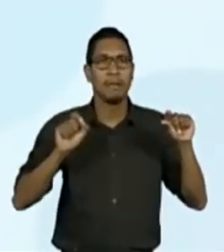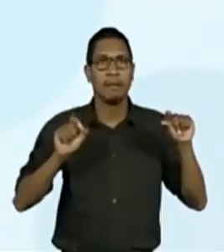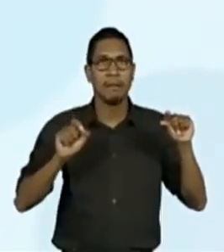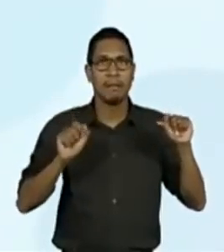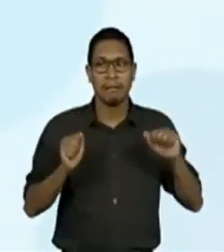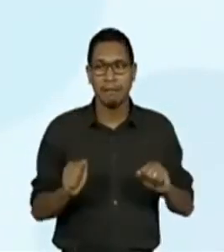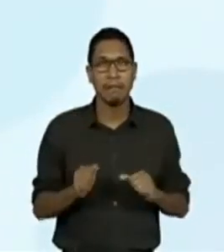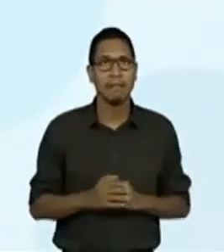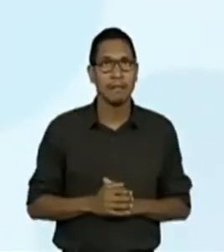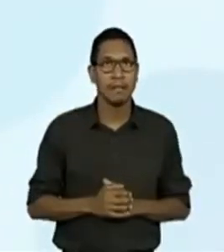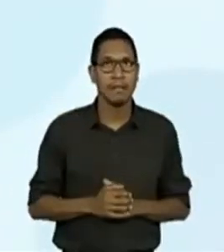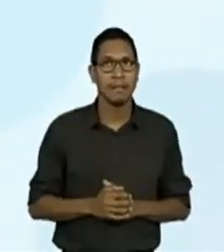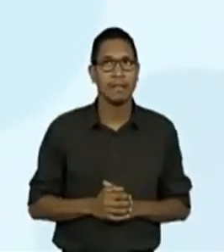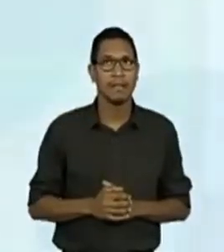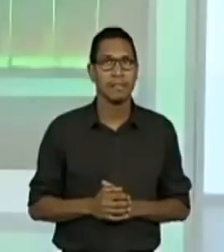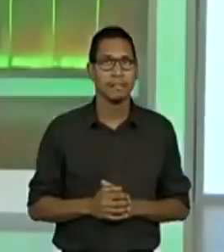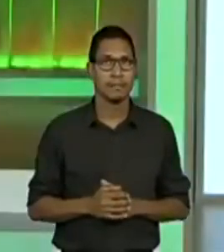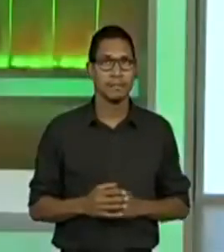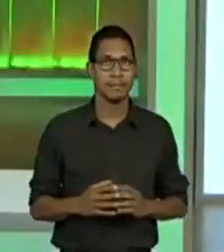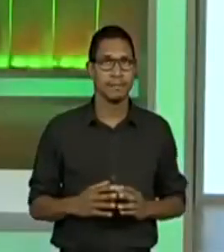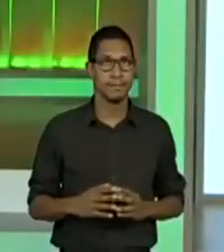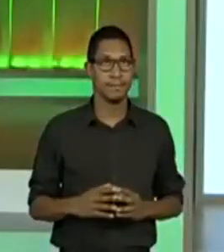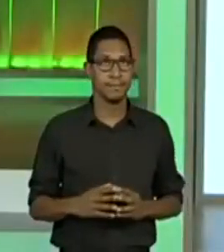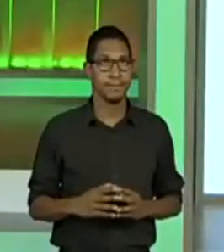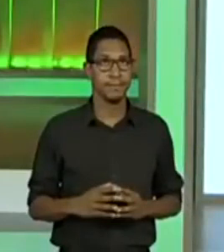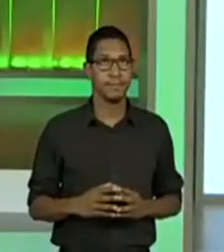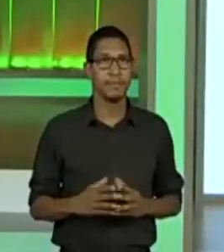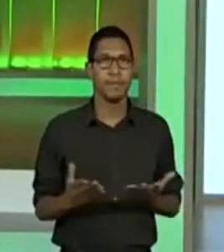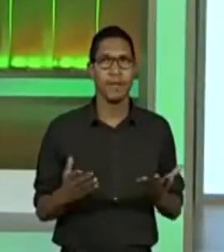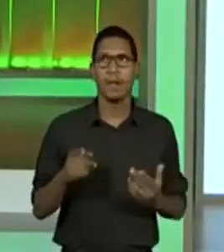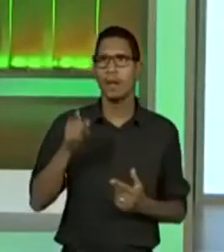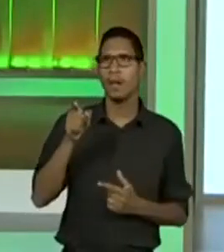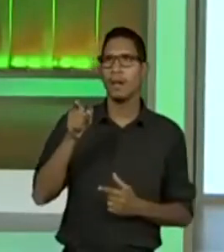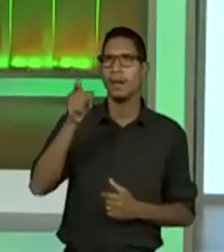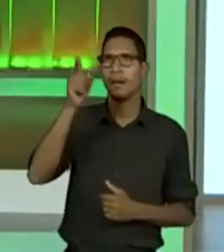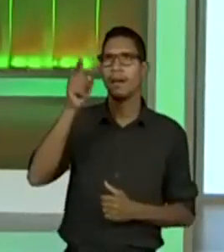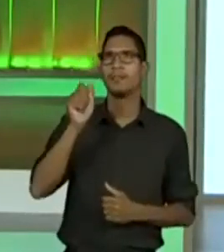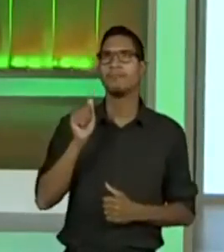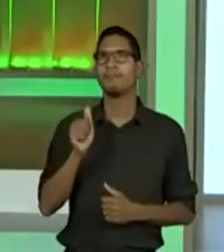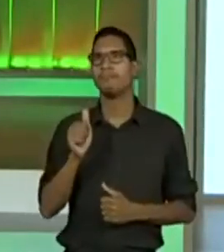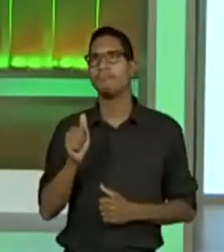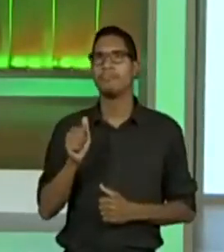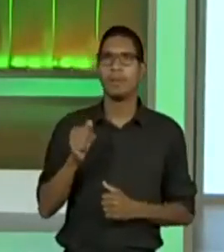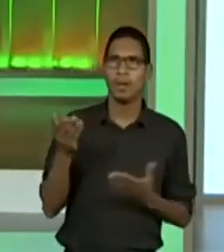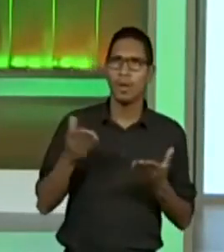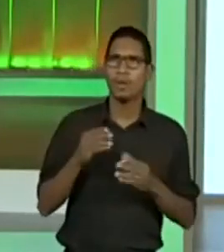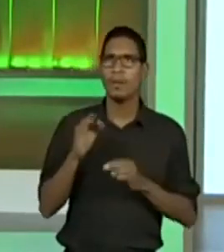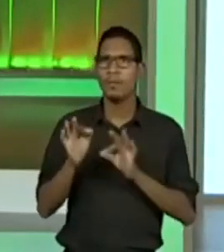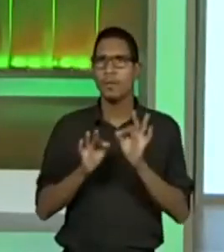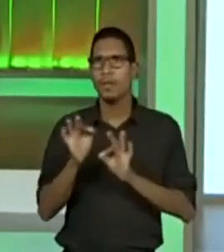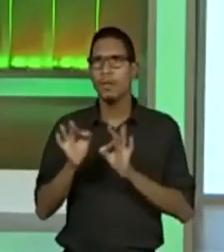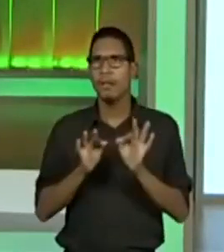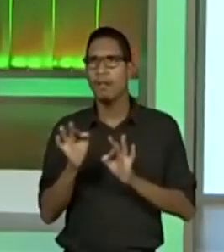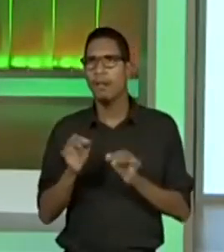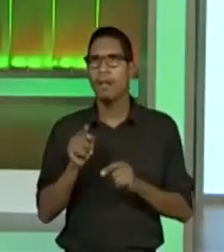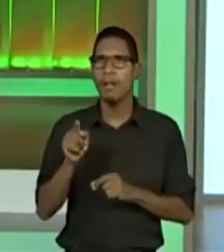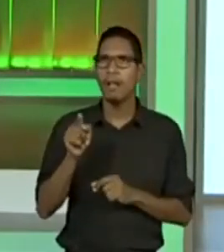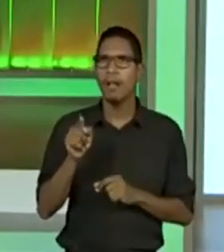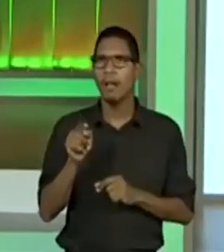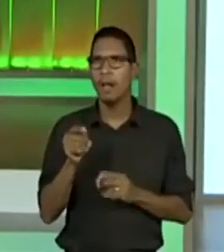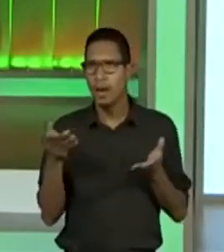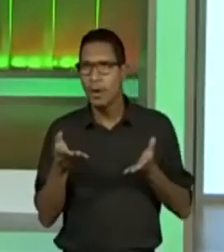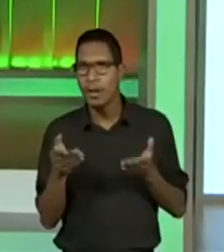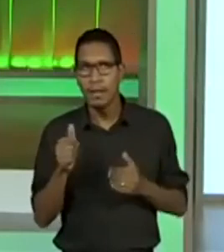Ou seja, ó, já o povo já está colocando assim, é agora que nós vamos mexer? É agora.